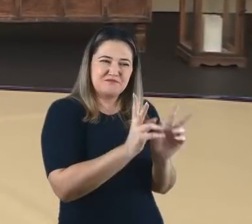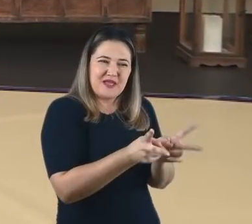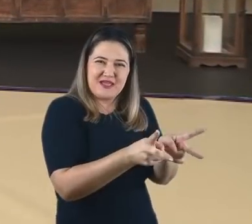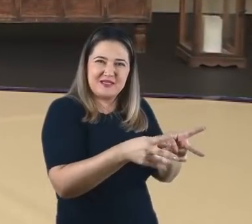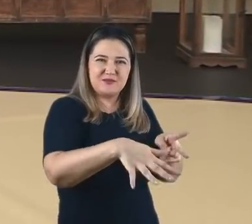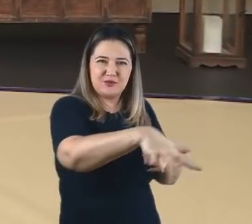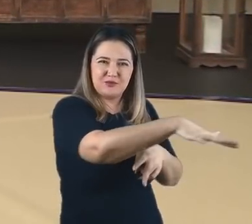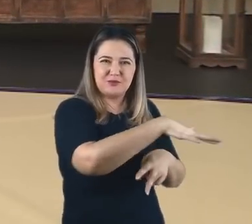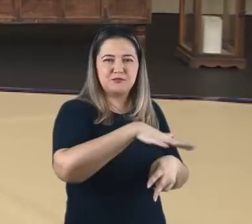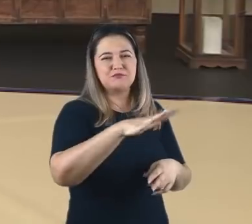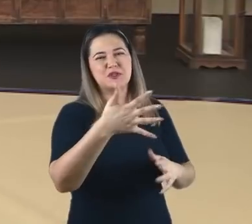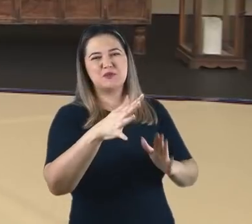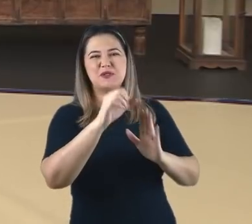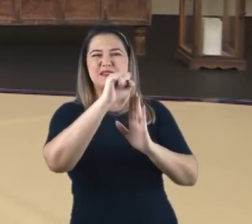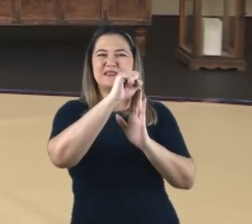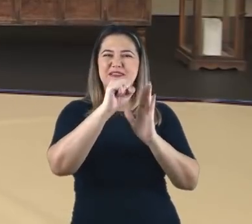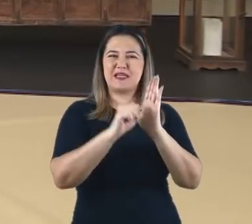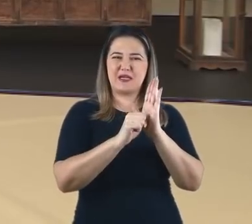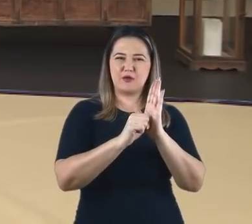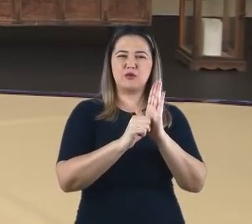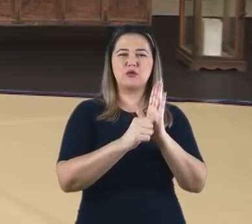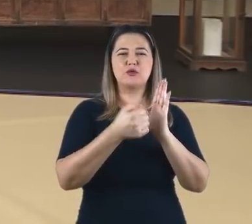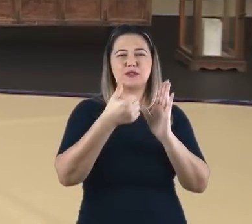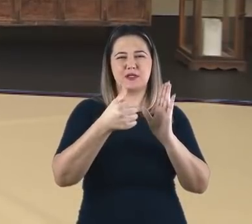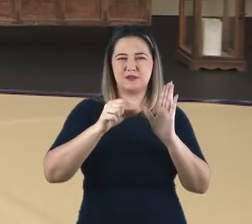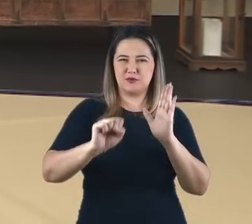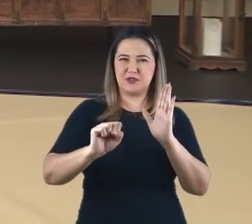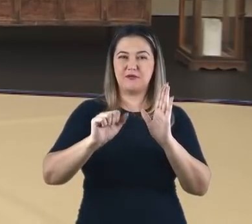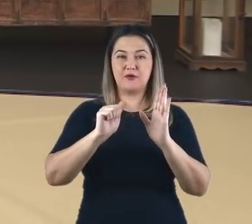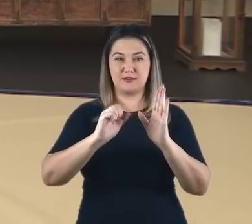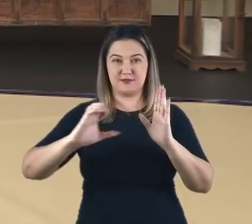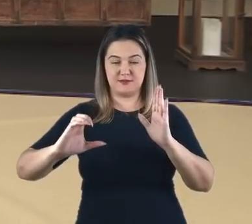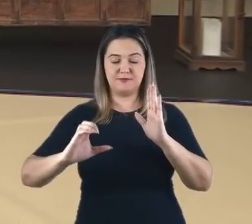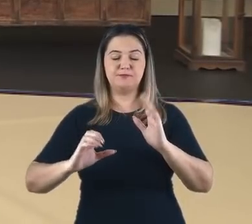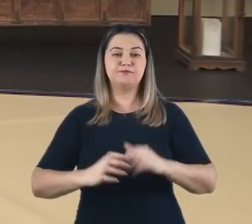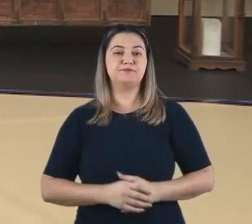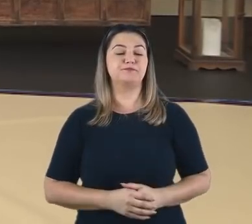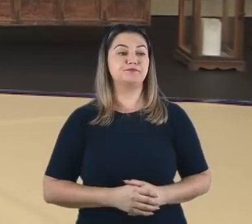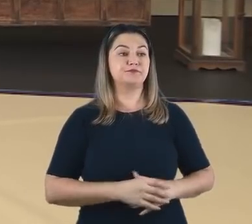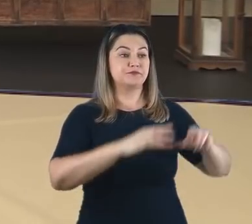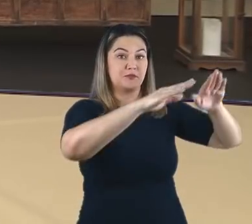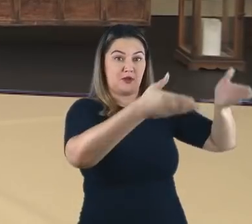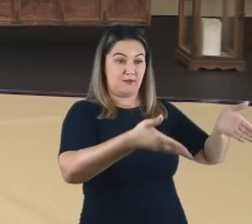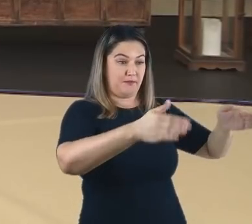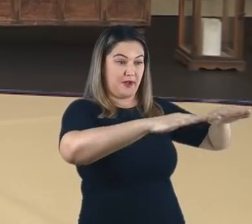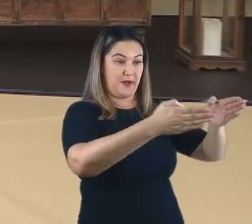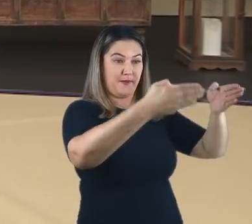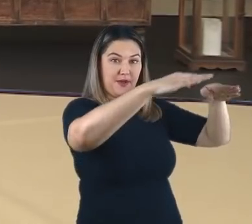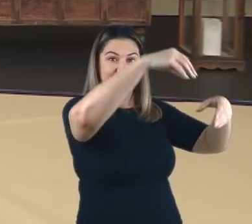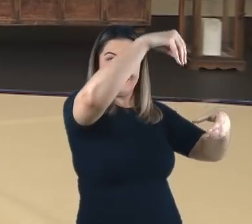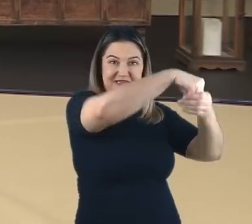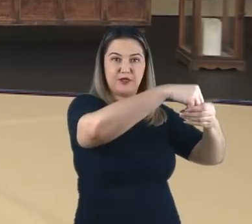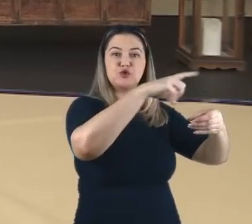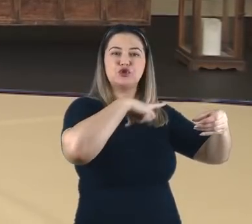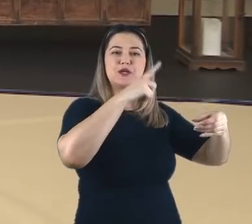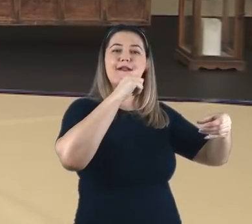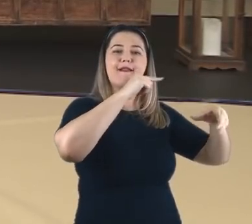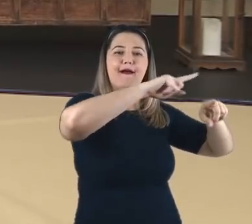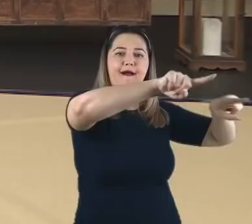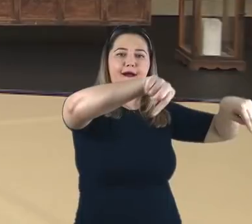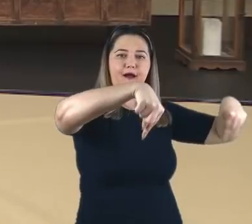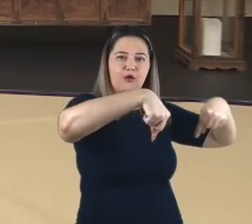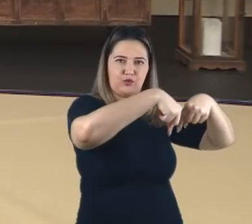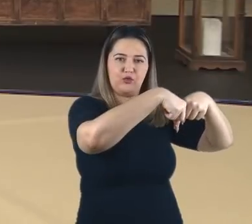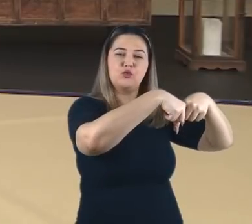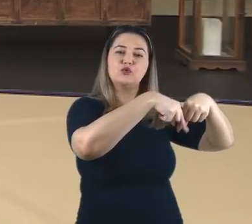Estou falando aí do século XVIII a.C. Ali também havia, no seu interior, um pequeno lago que foi nomeado de